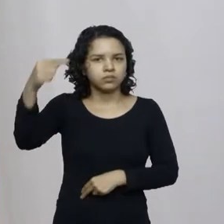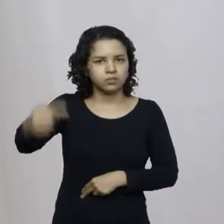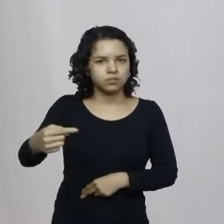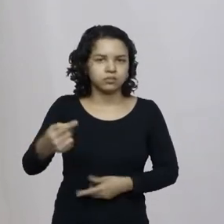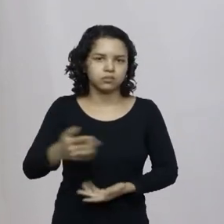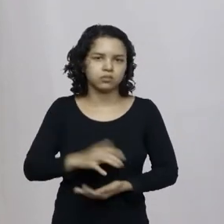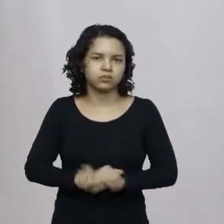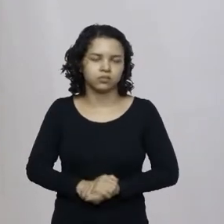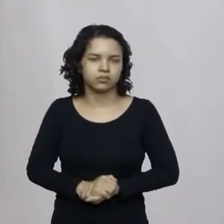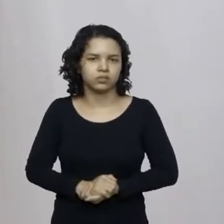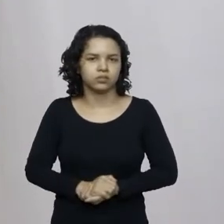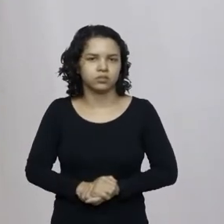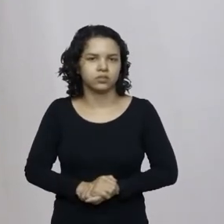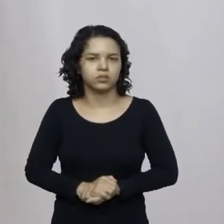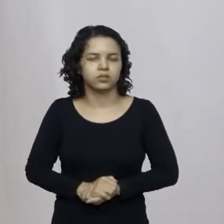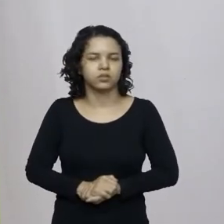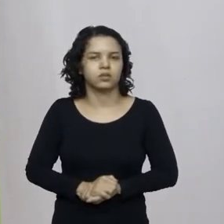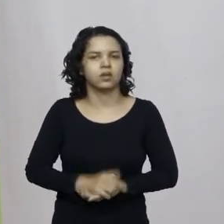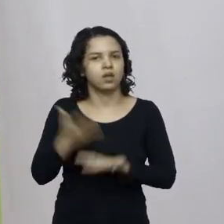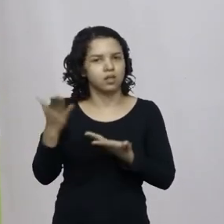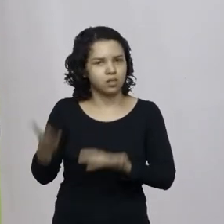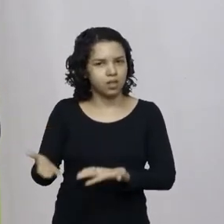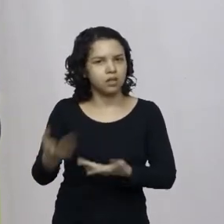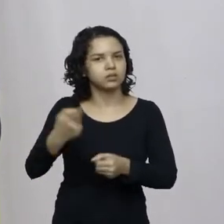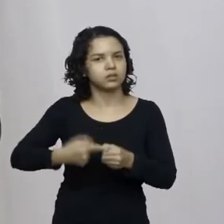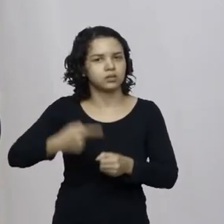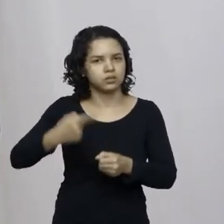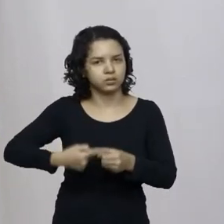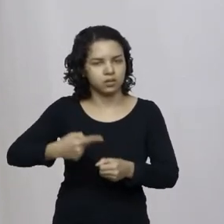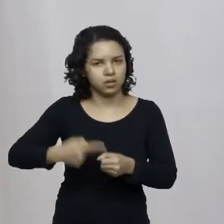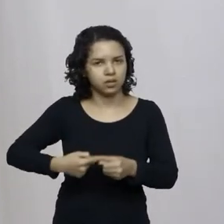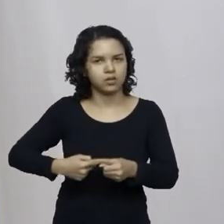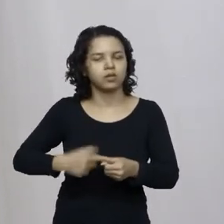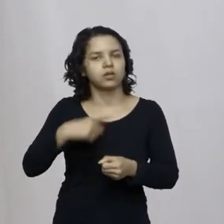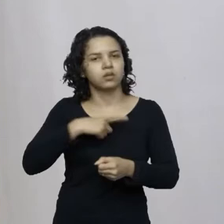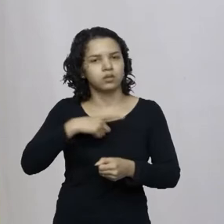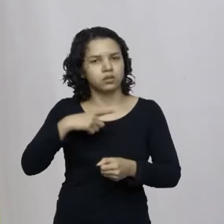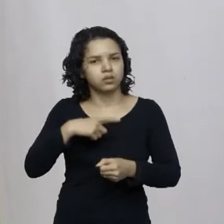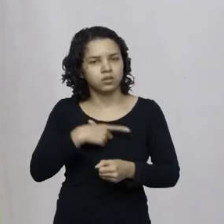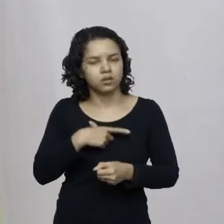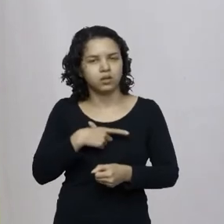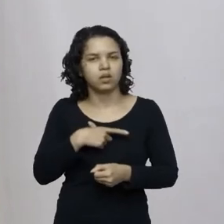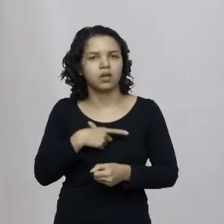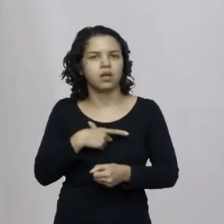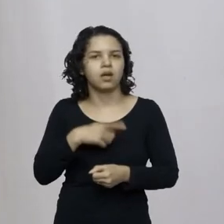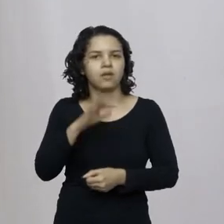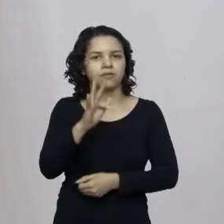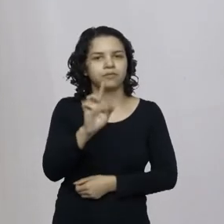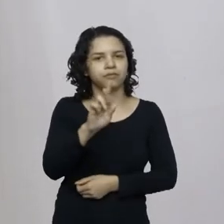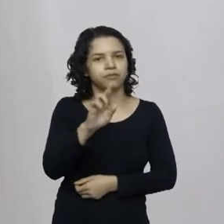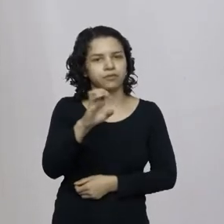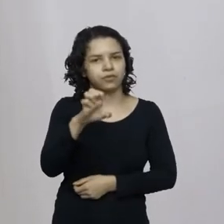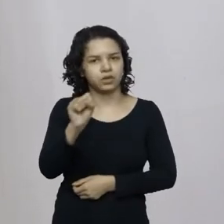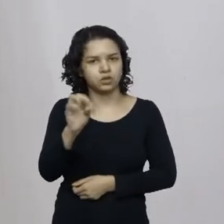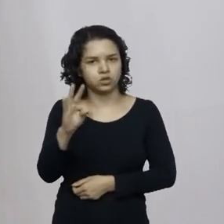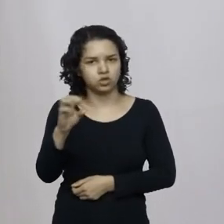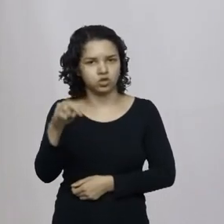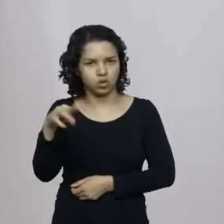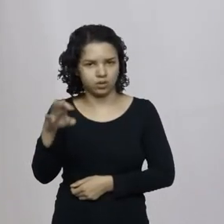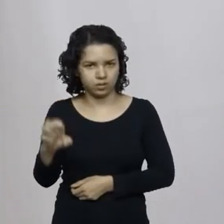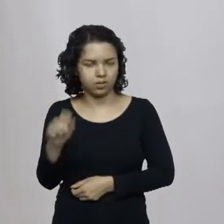estará acontecendo na cidade de São Bento do Sul a Feistoc que é uma feira de estoque